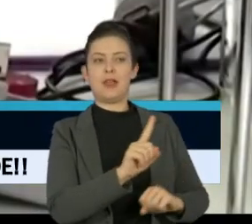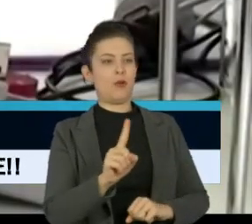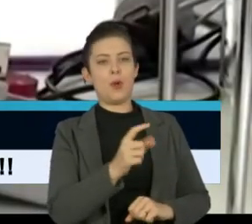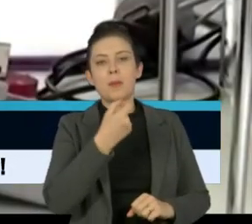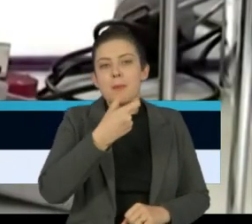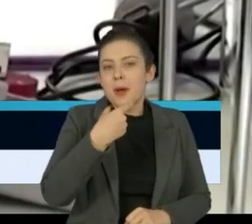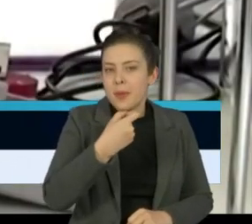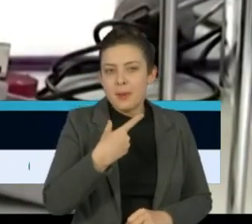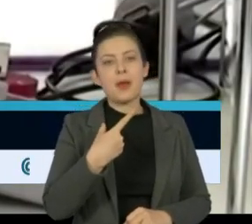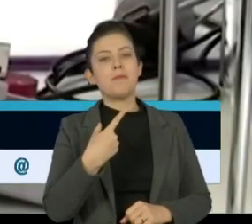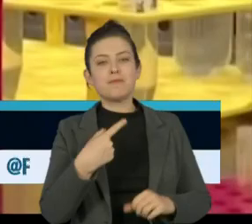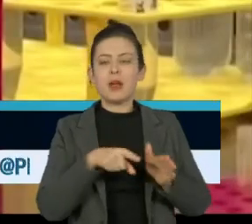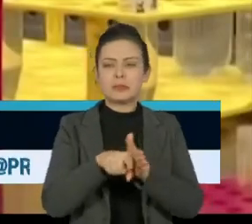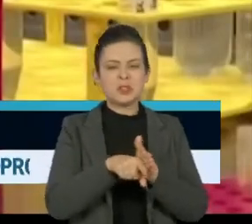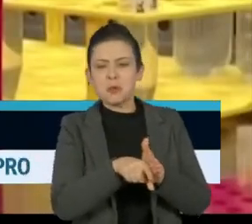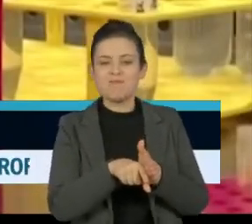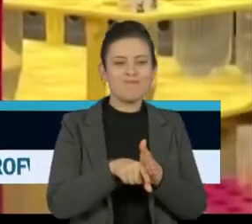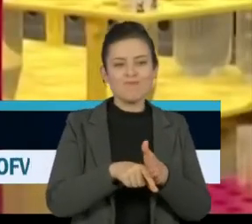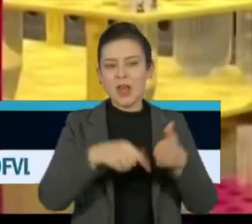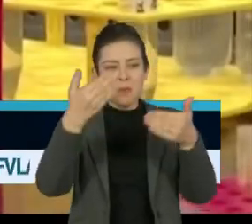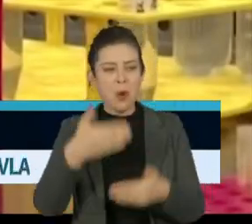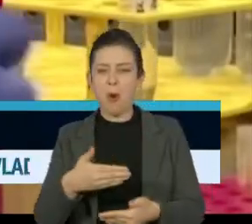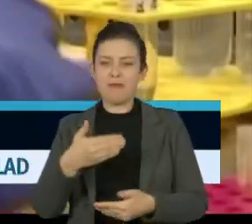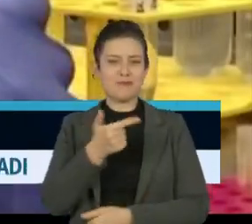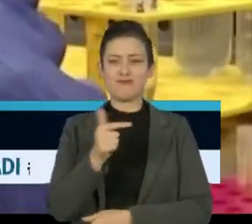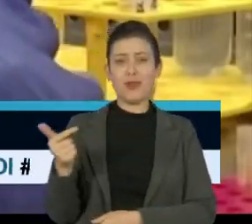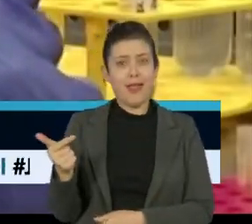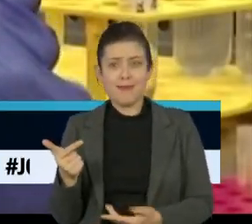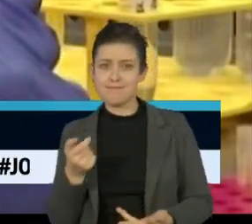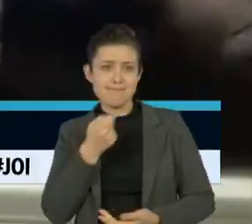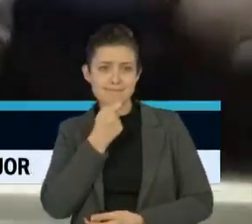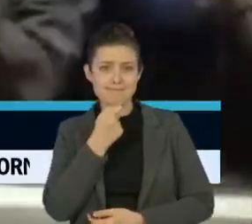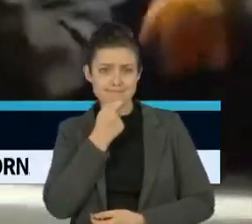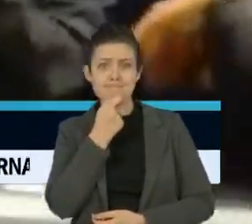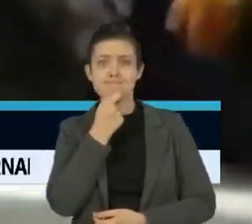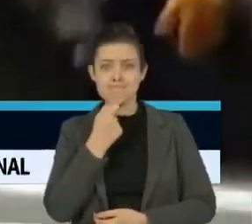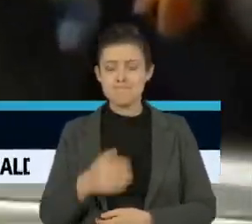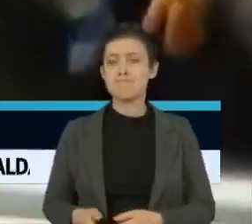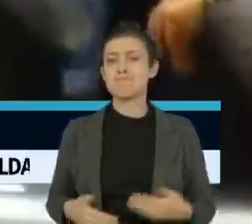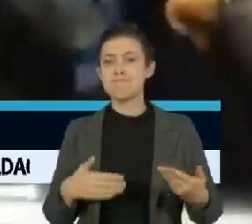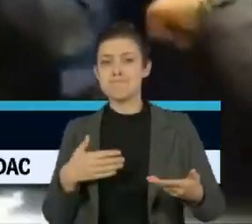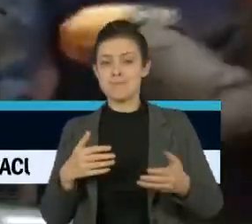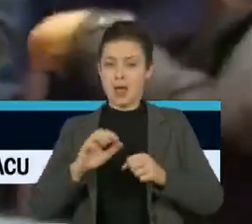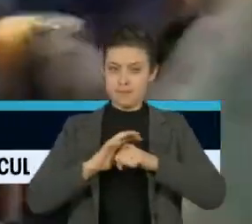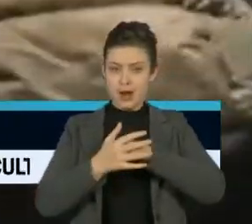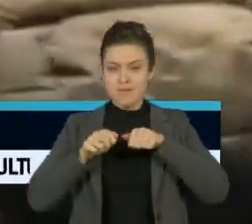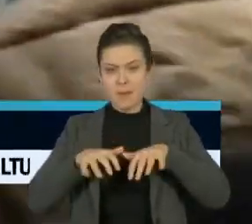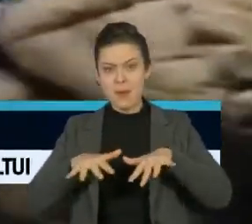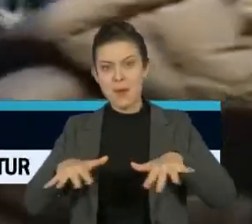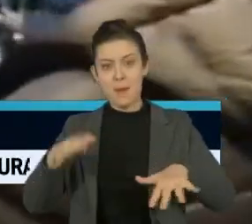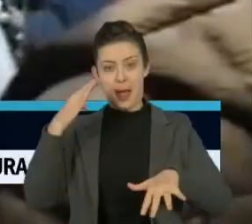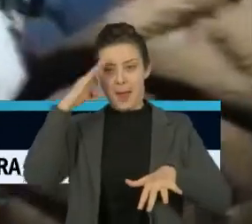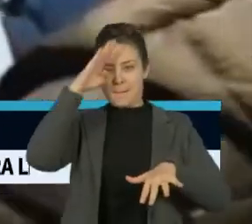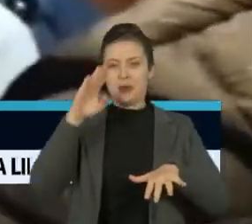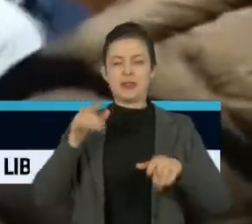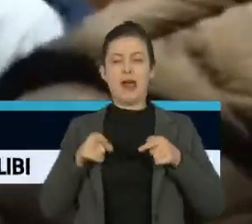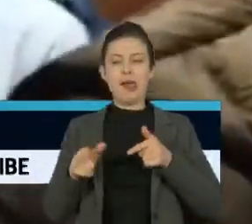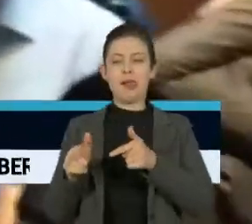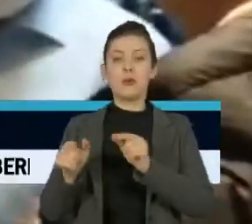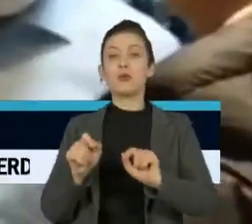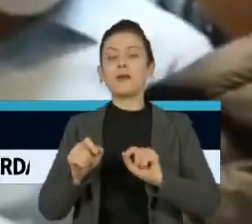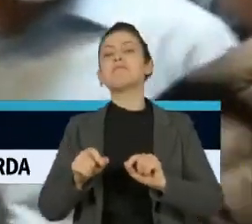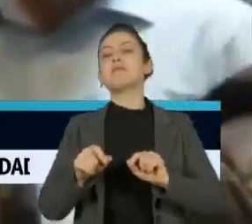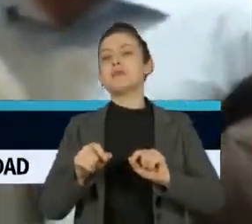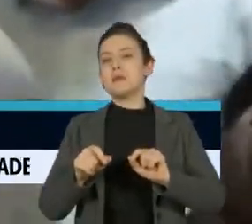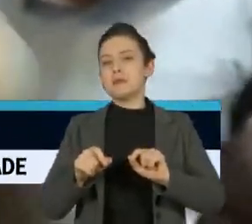após estudos não comprovarem a eficácia do remédio contra a doença. E em meio à pandemia, Bolsonaro provocou aglomeração